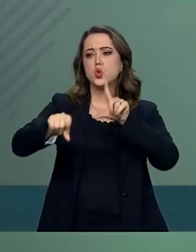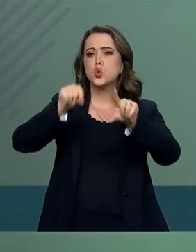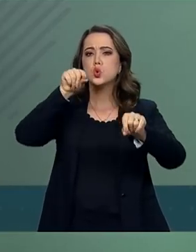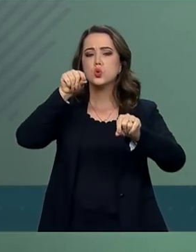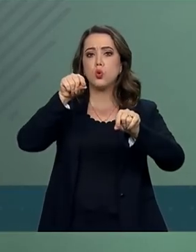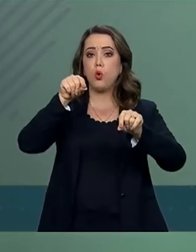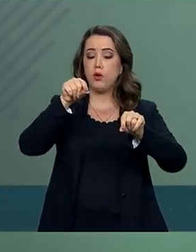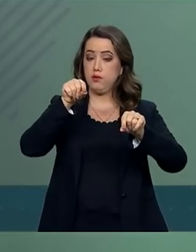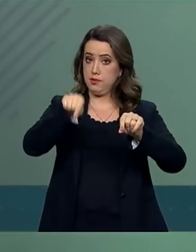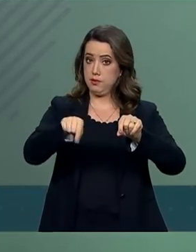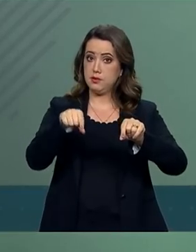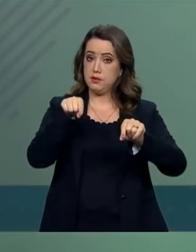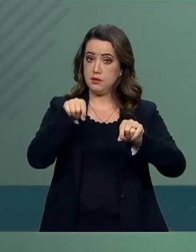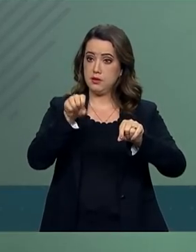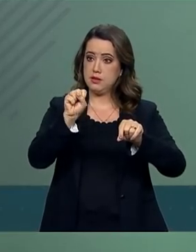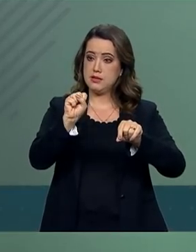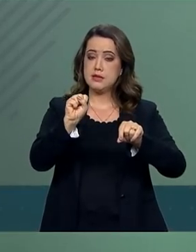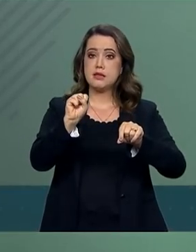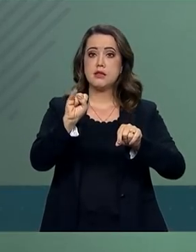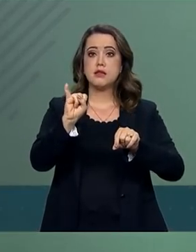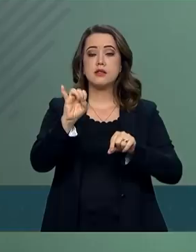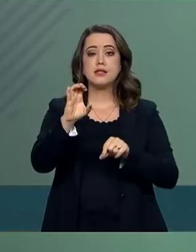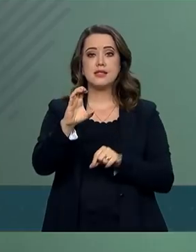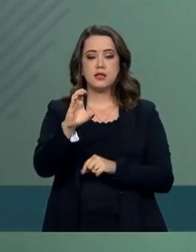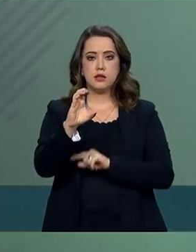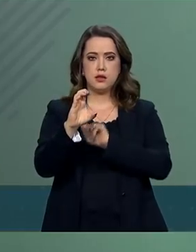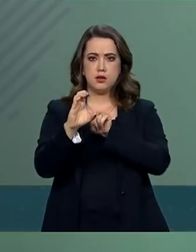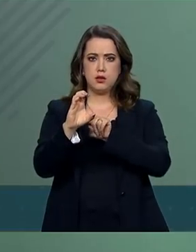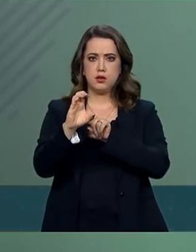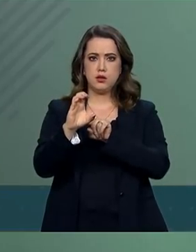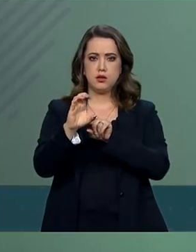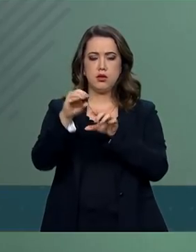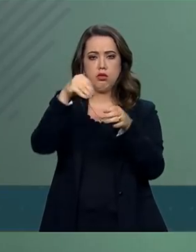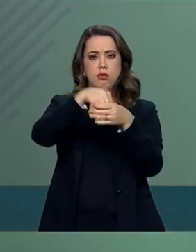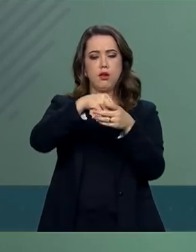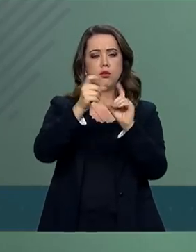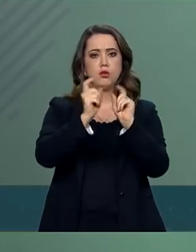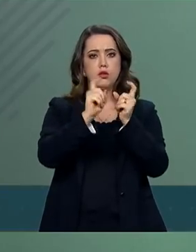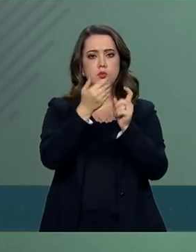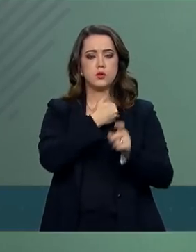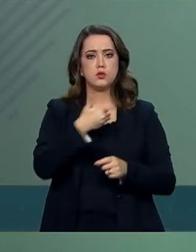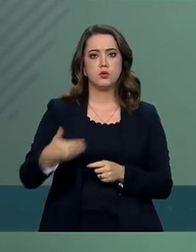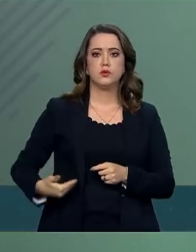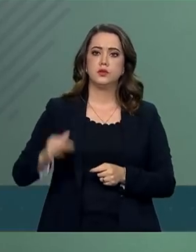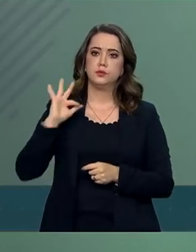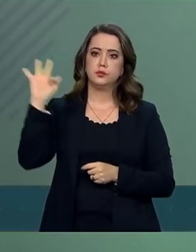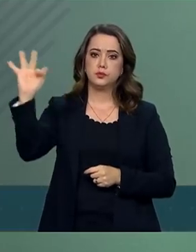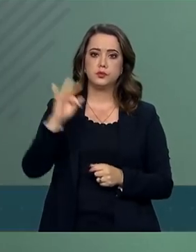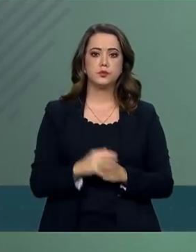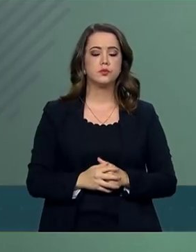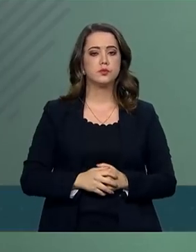e Consultas, é o SINC, no âmbito da Administração Pública Federal.